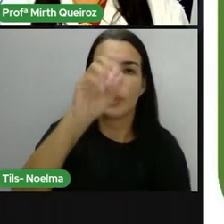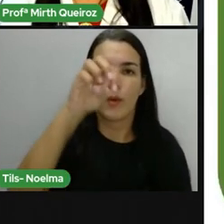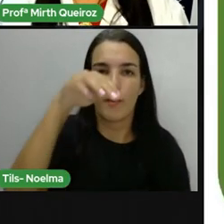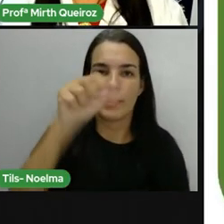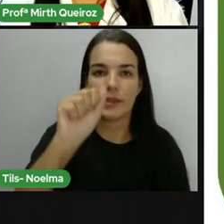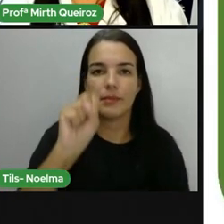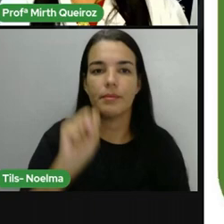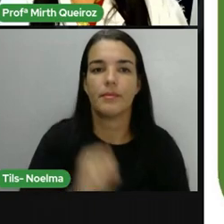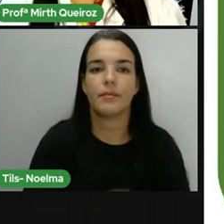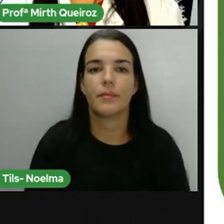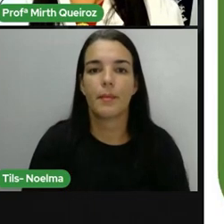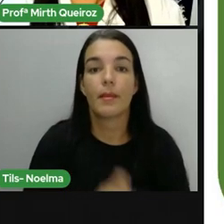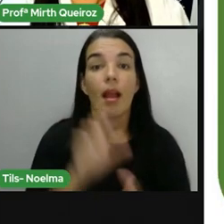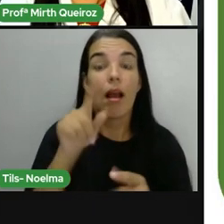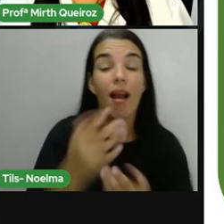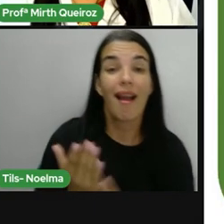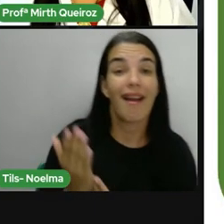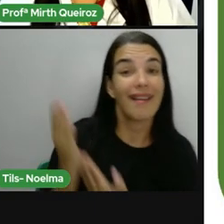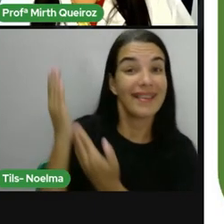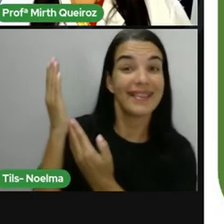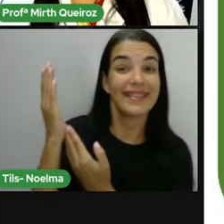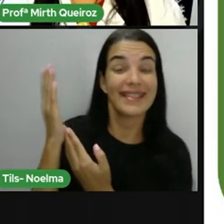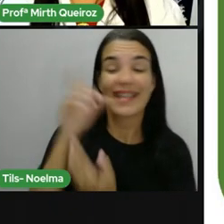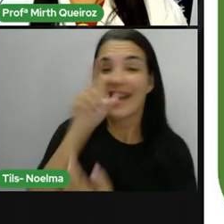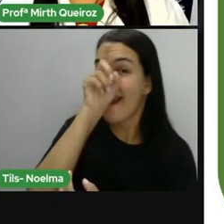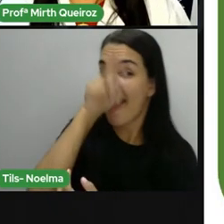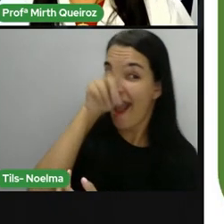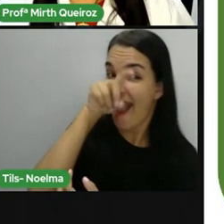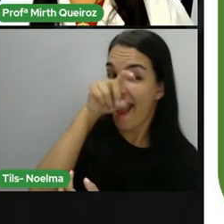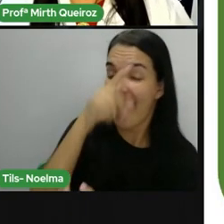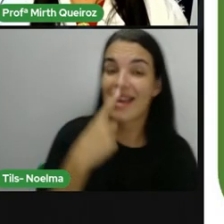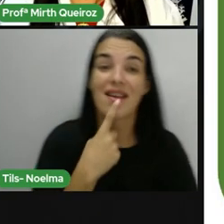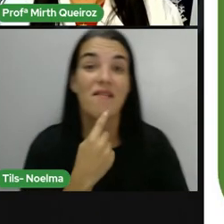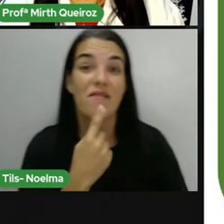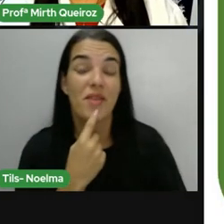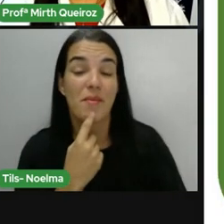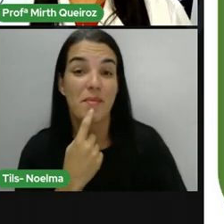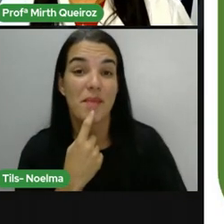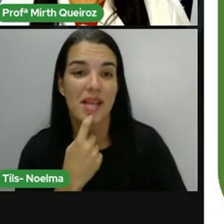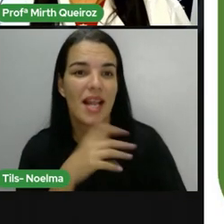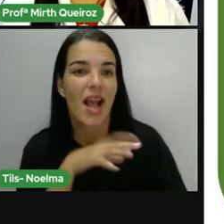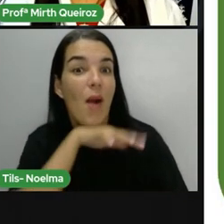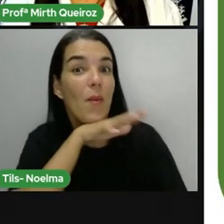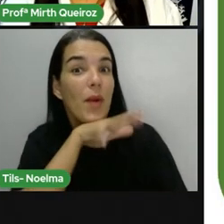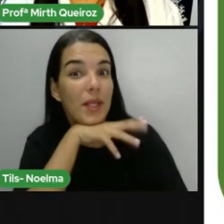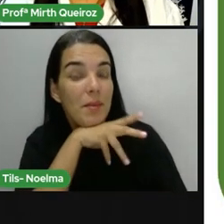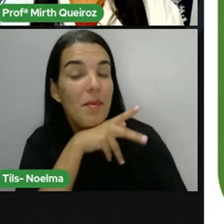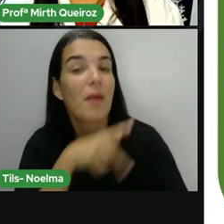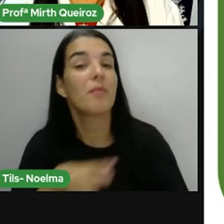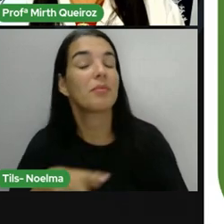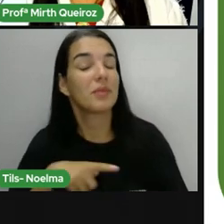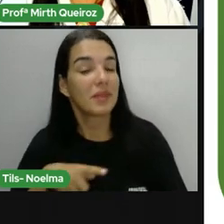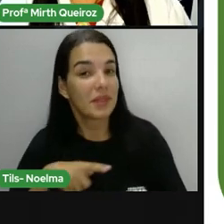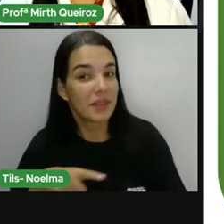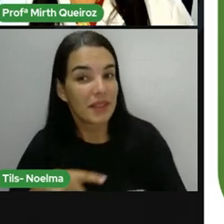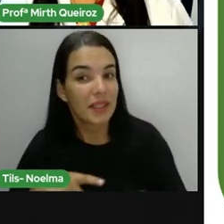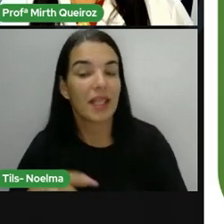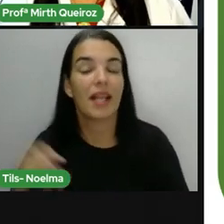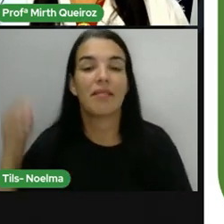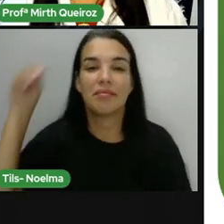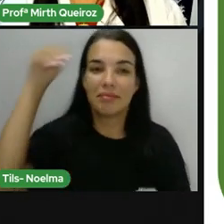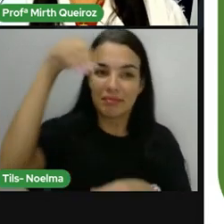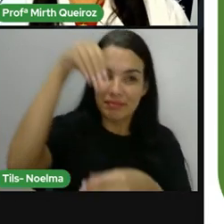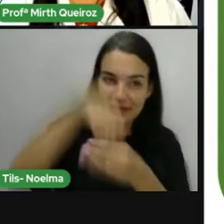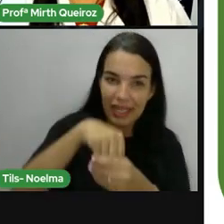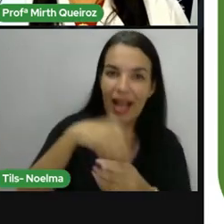A arara-vermelha é aí um animal que faz parte da nossa caatinga. A arara